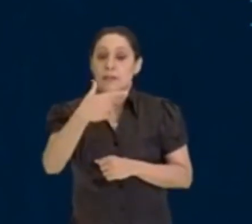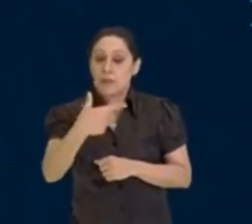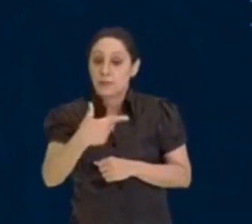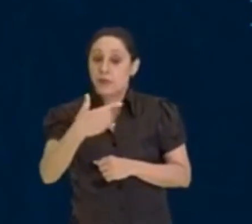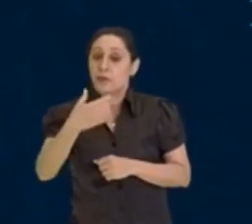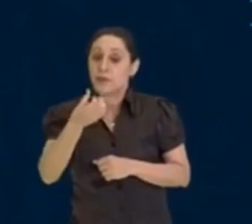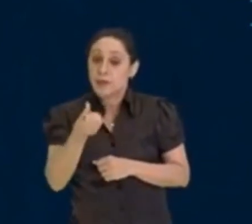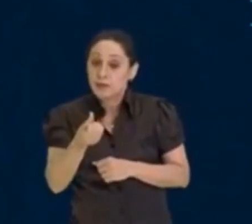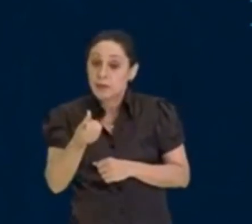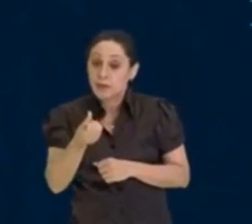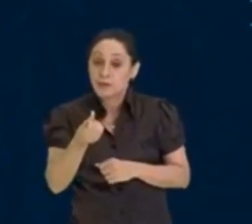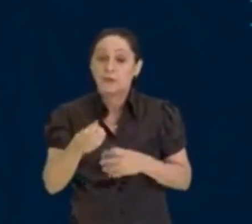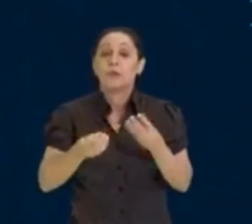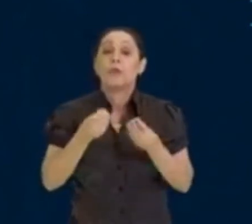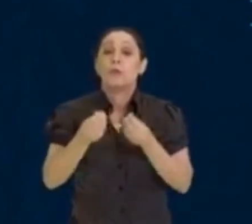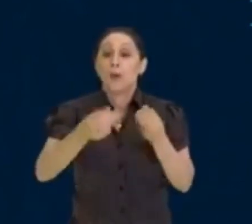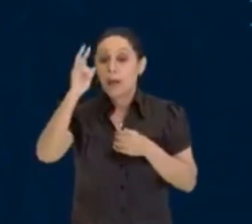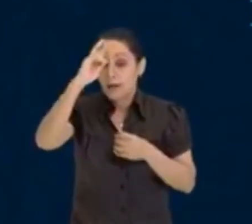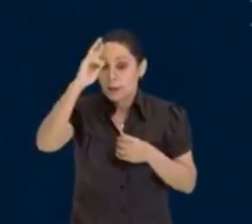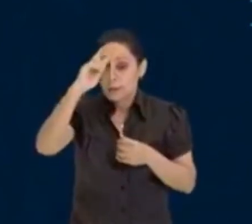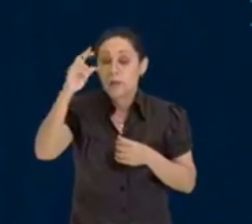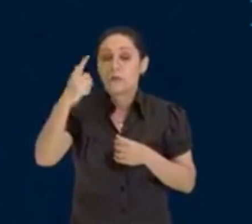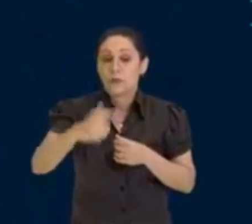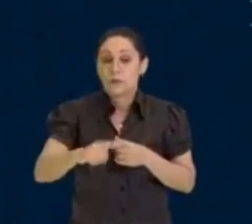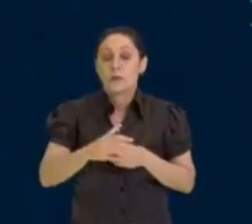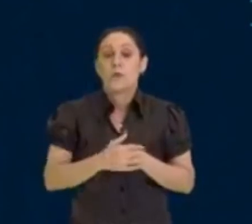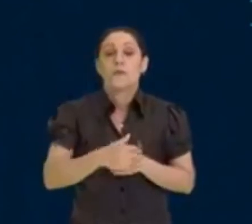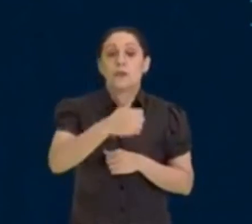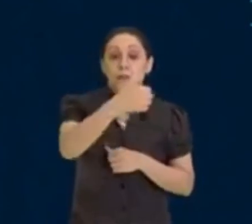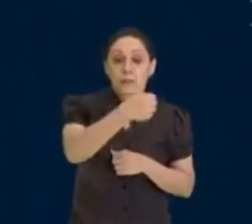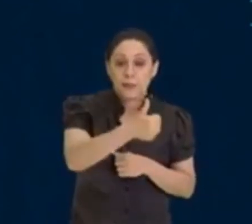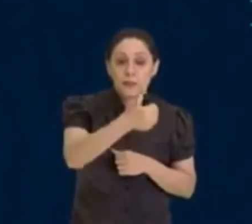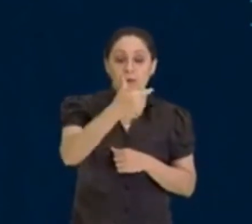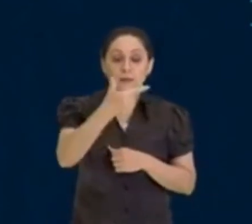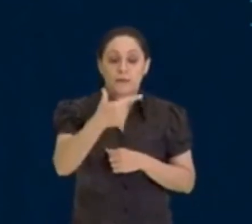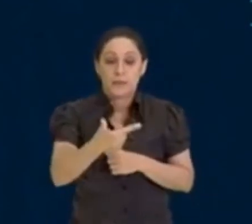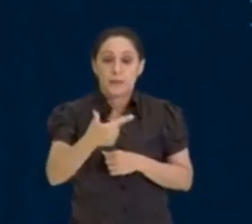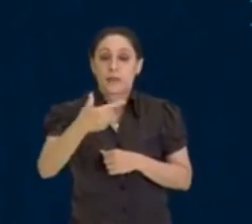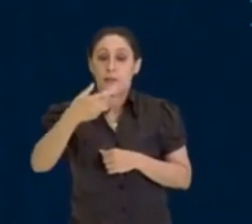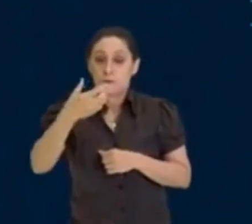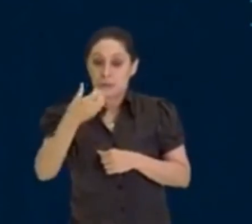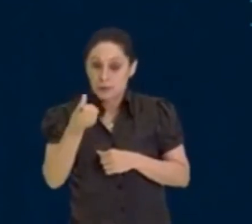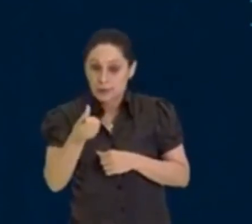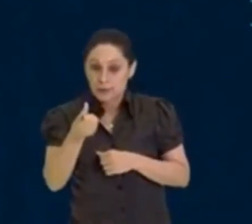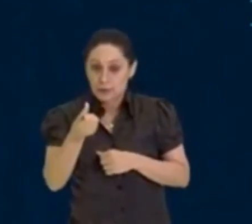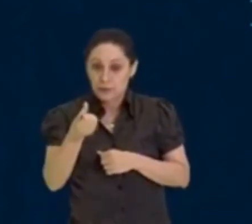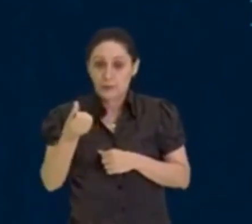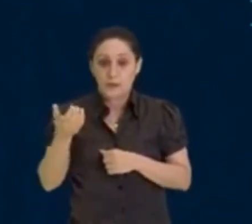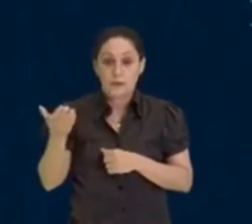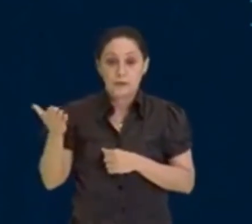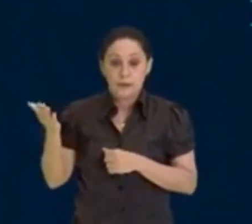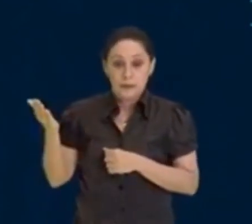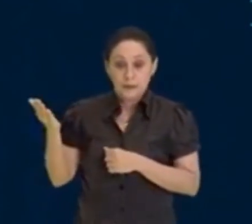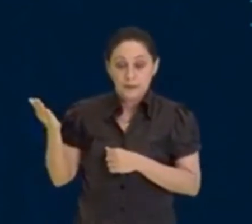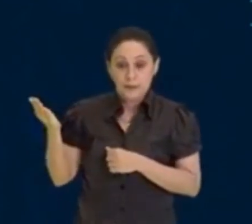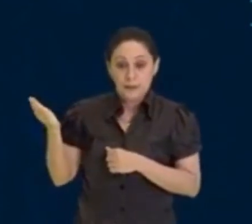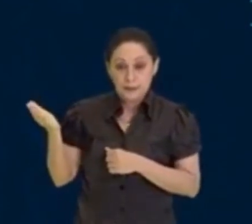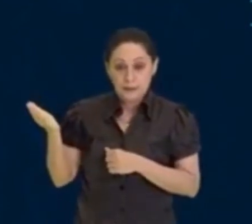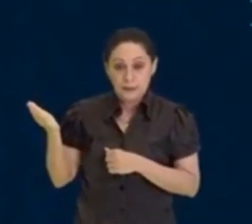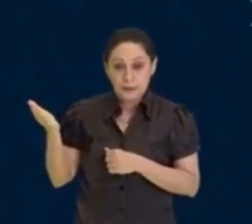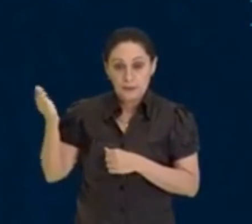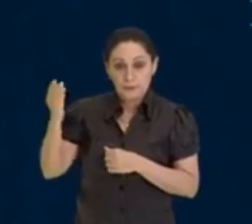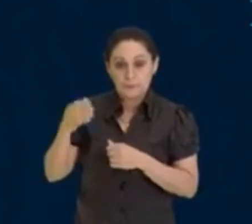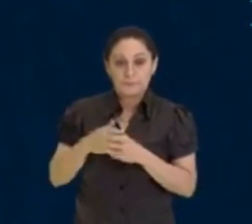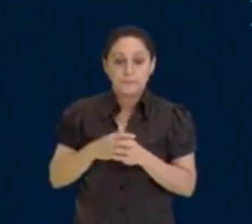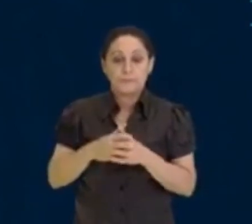então, como é que eu faço? Lembrando de novo, 126 fica aqui na esquerda, você vai passar uma linha